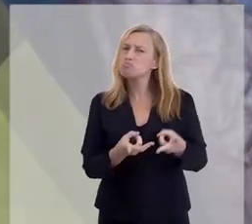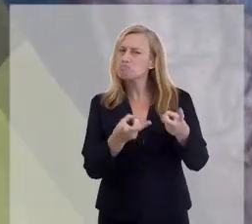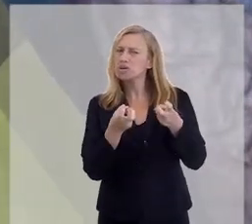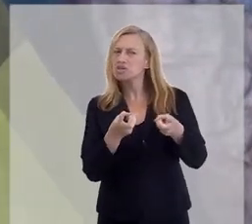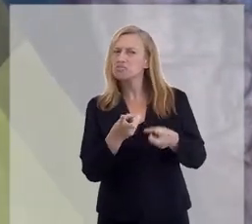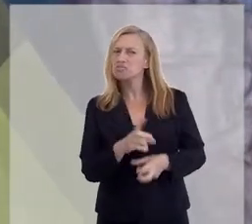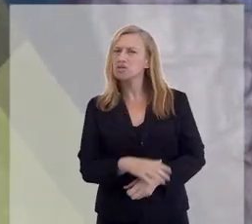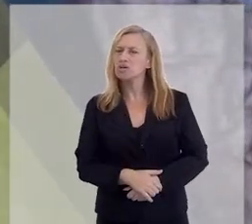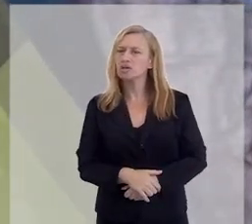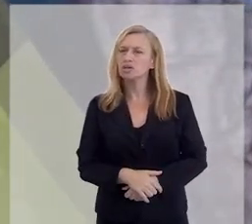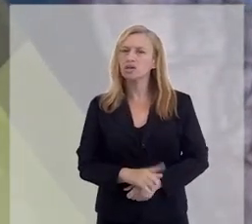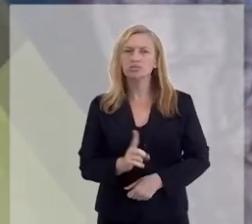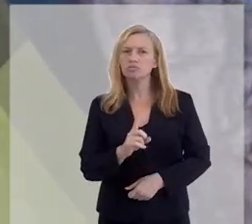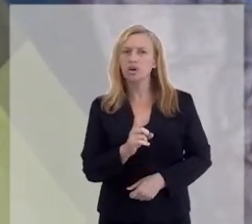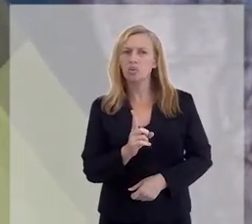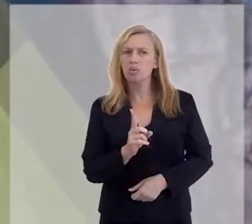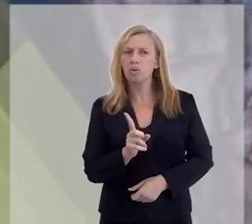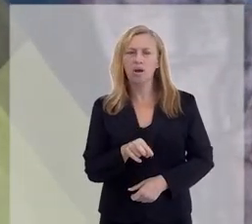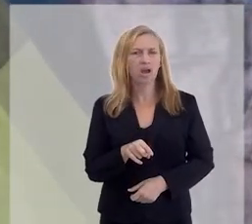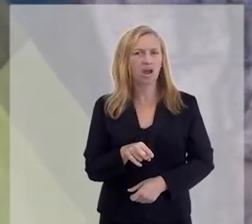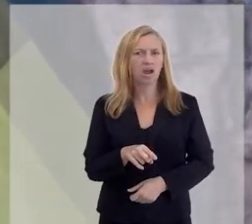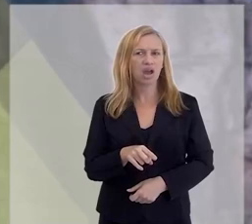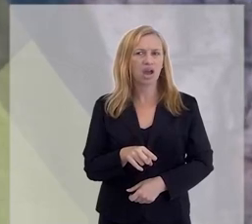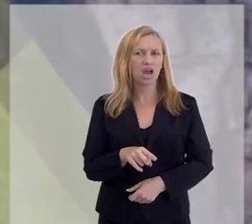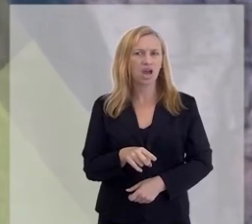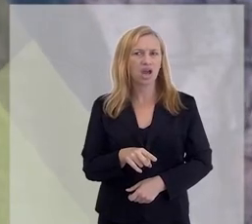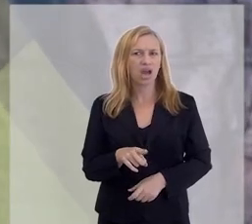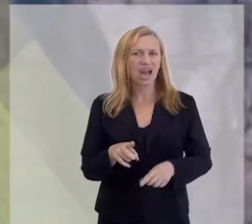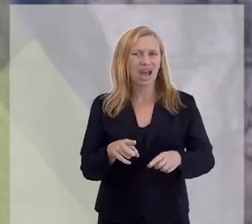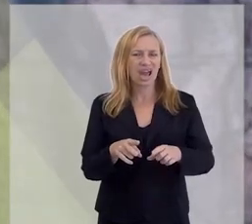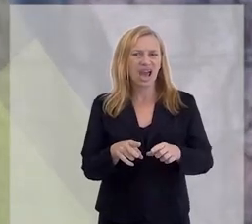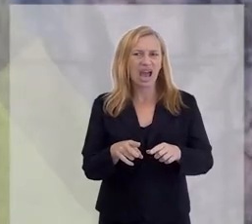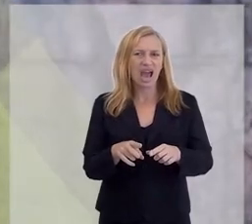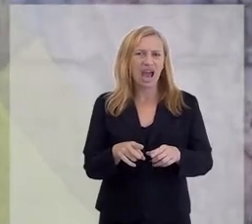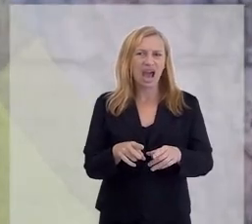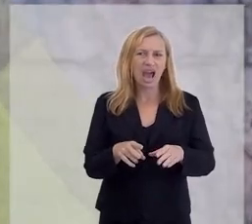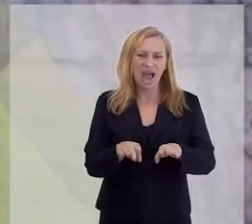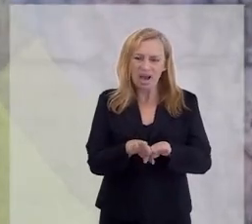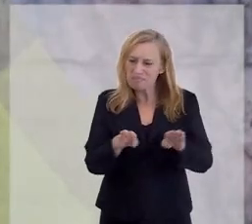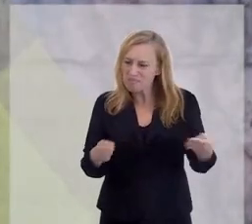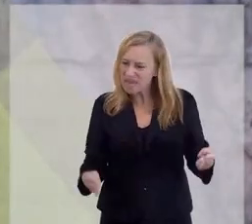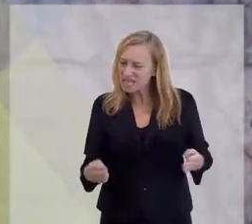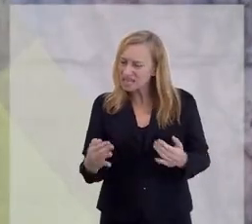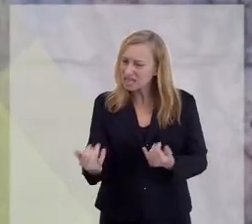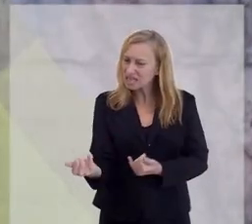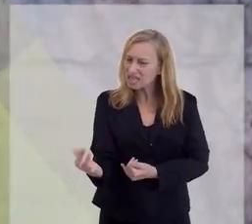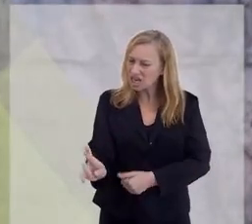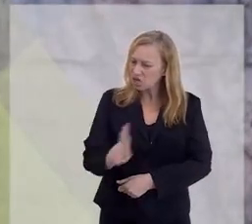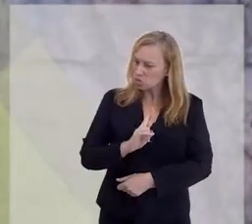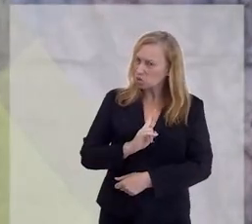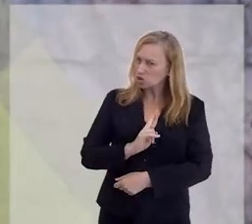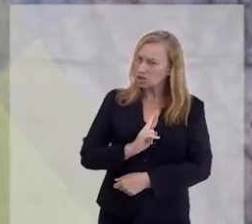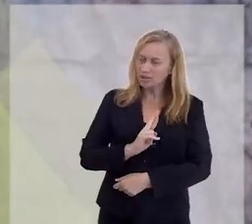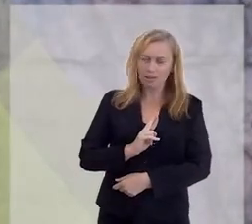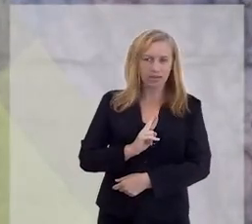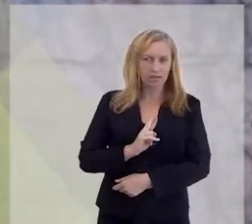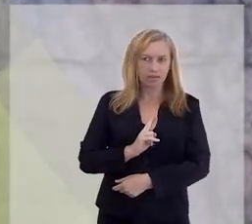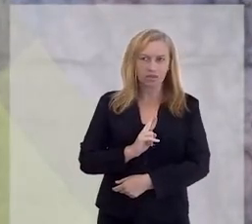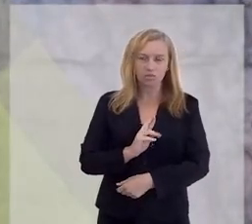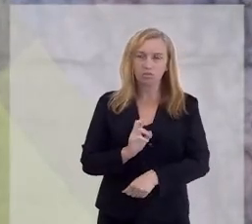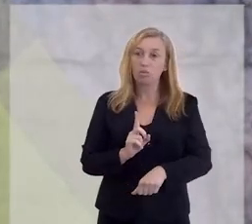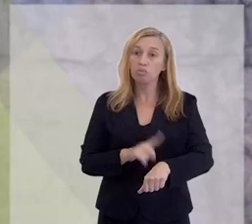E ele percebe que não era bem assim, que não era a mesa que respondia, porque eles achavam que era a mesa que respondia,